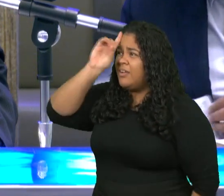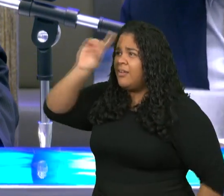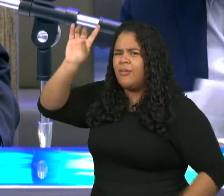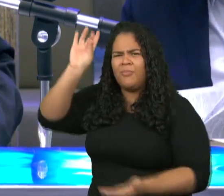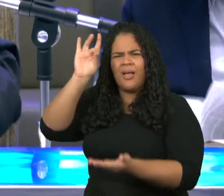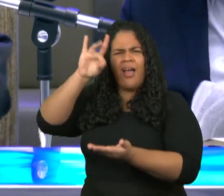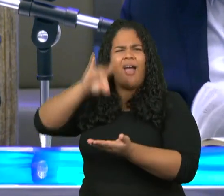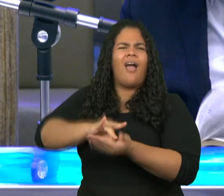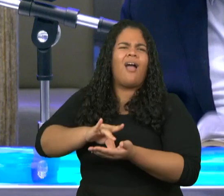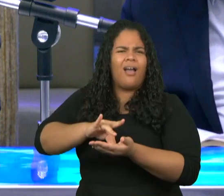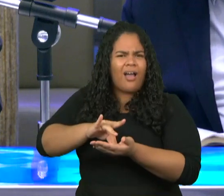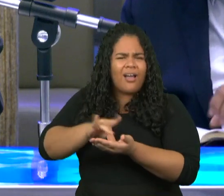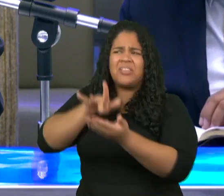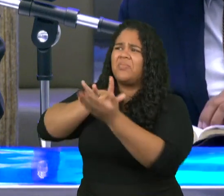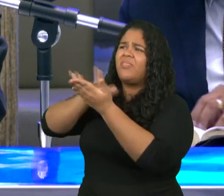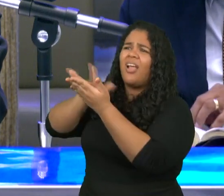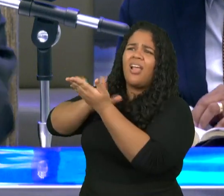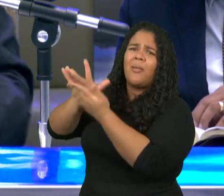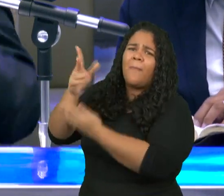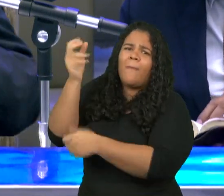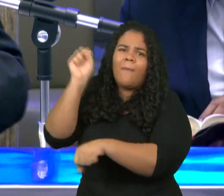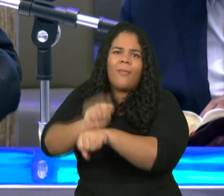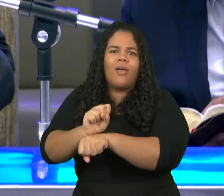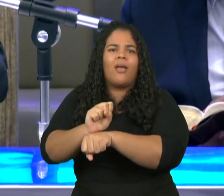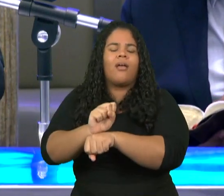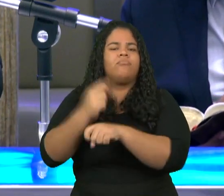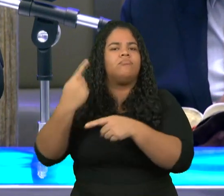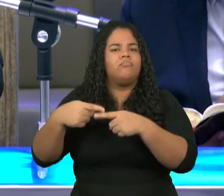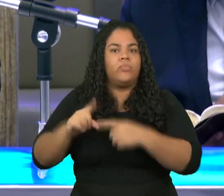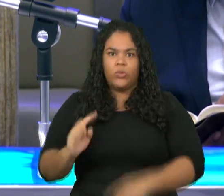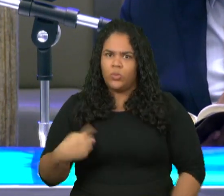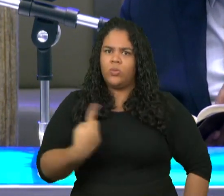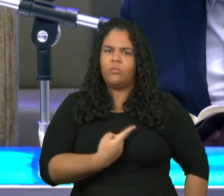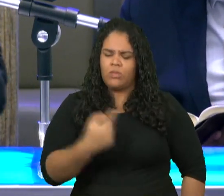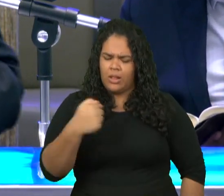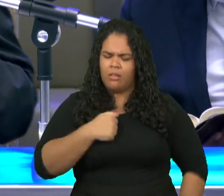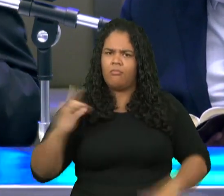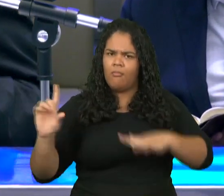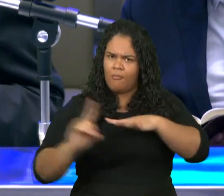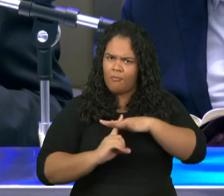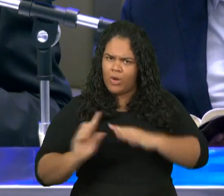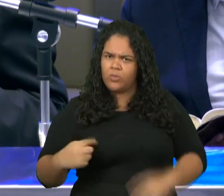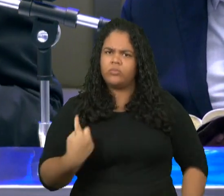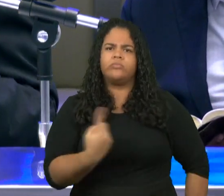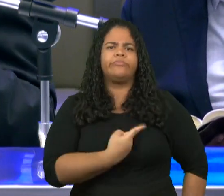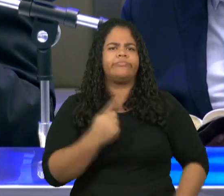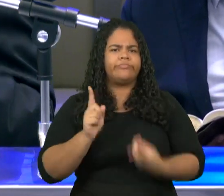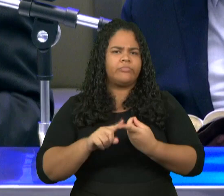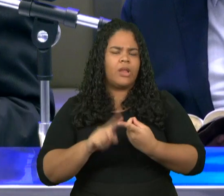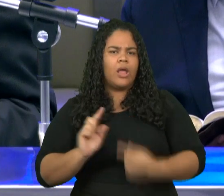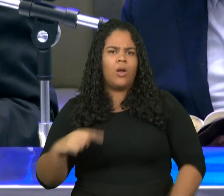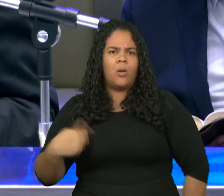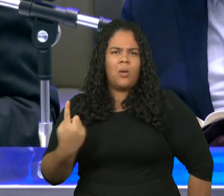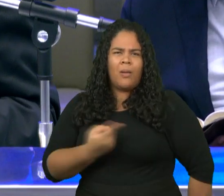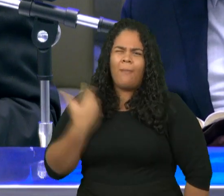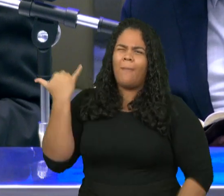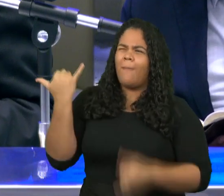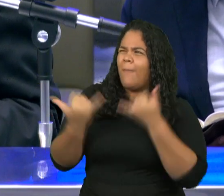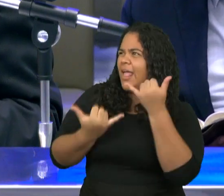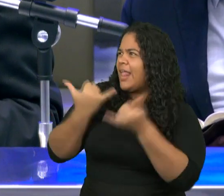porque nós irmãos eu estou dizendo nós estou me incluindo não podemos brincar de ser crente